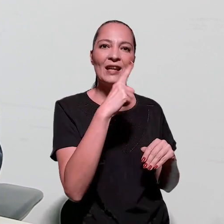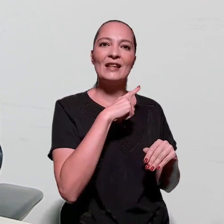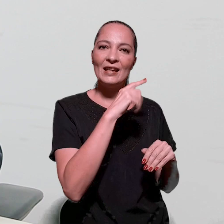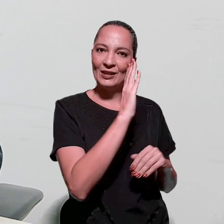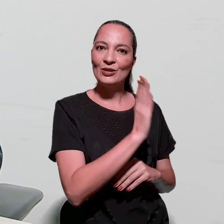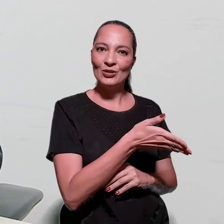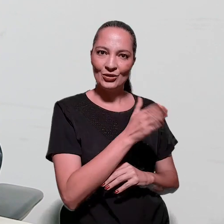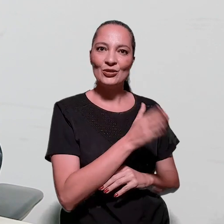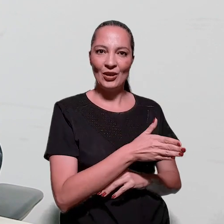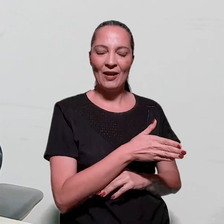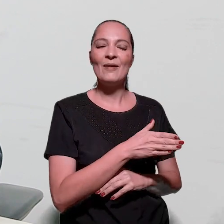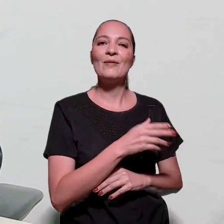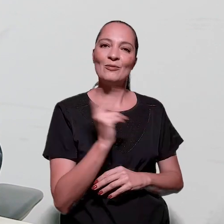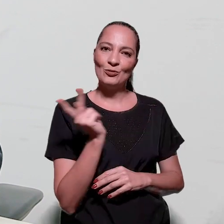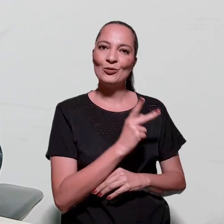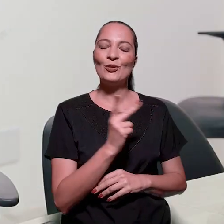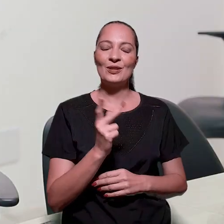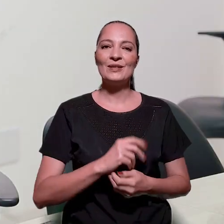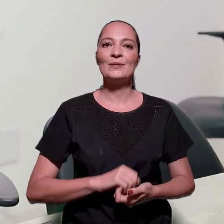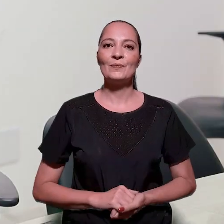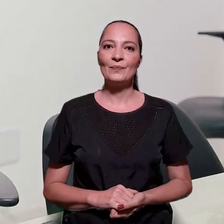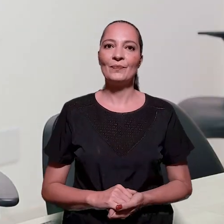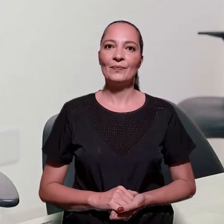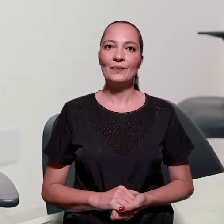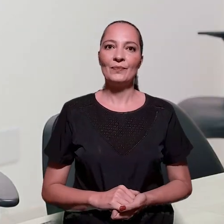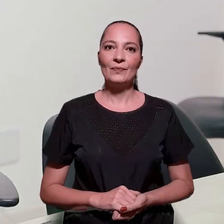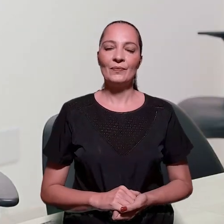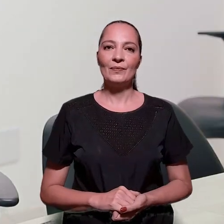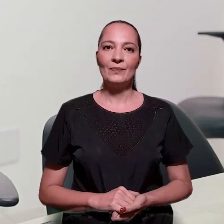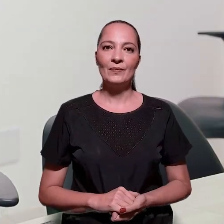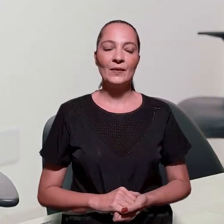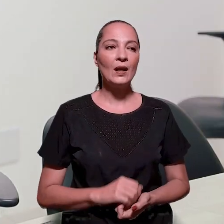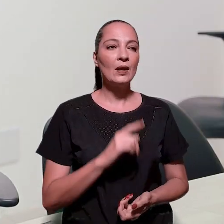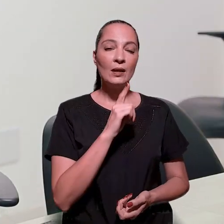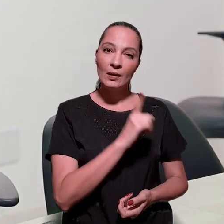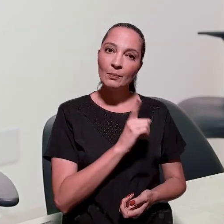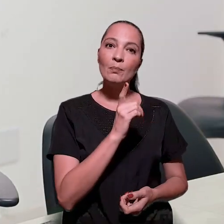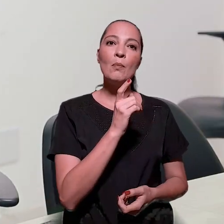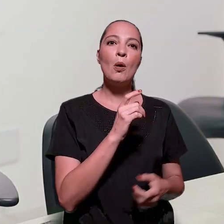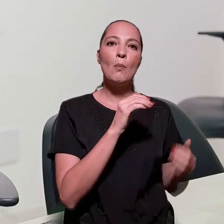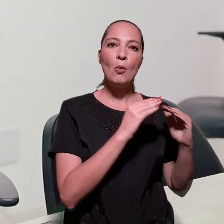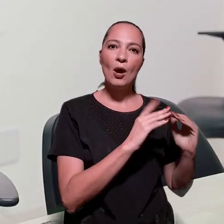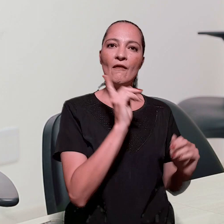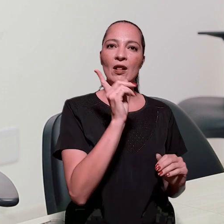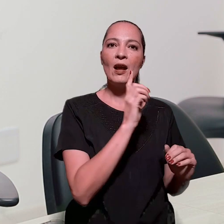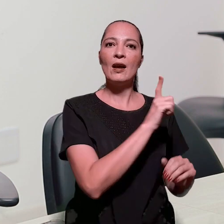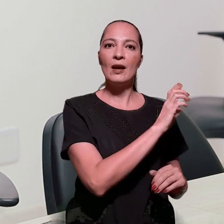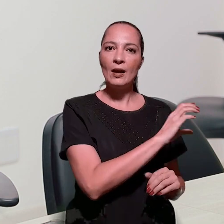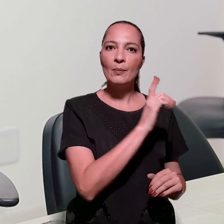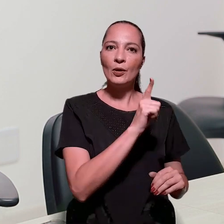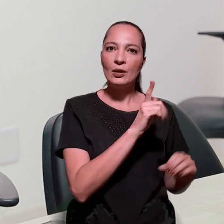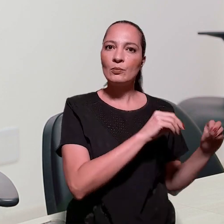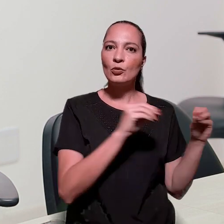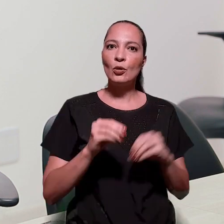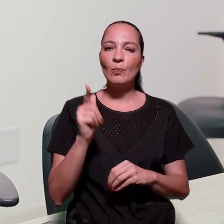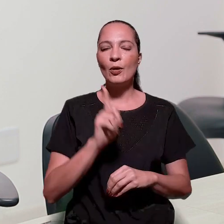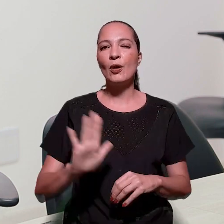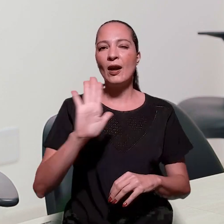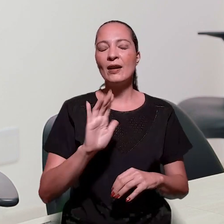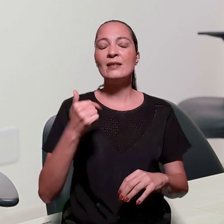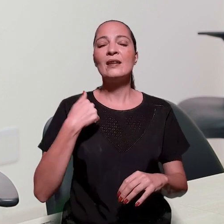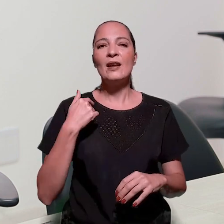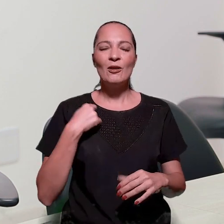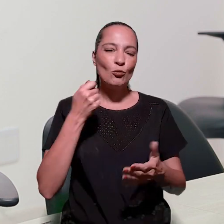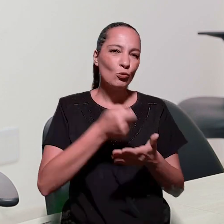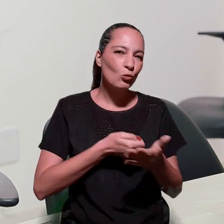Sr. Luizinho em relação ao seu filho Ian. Moro em Campo Grande, trouxe para Goiás, Goiânia, né? E lutei para